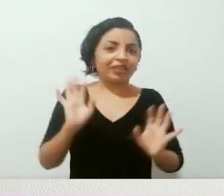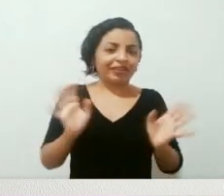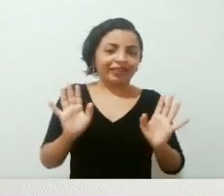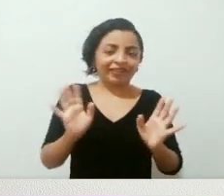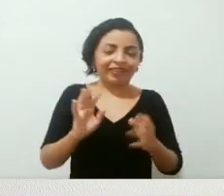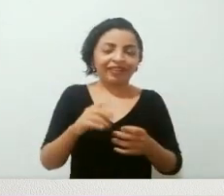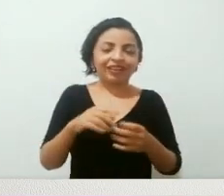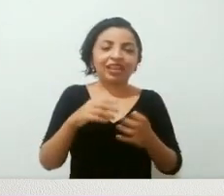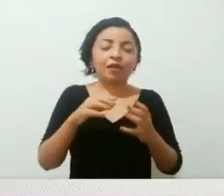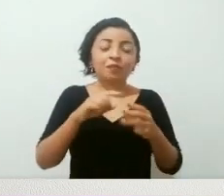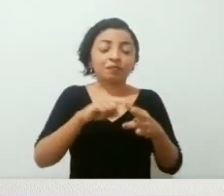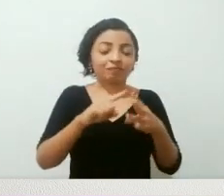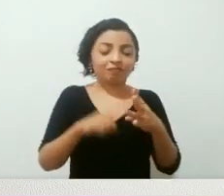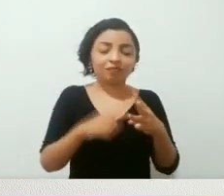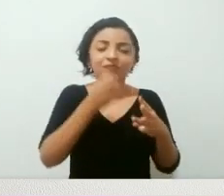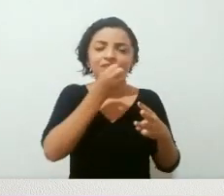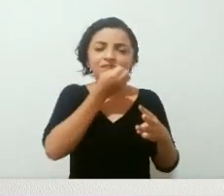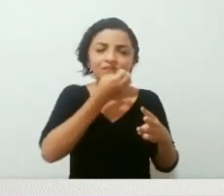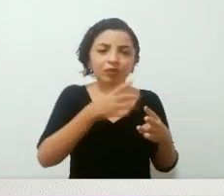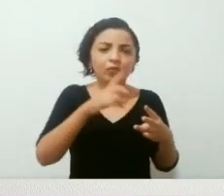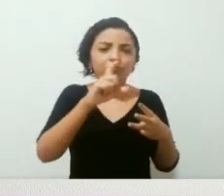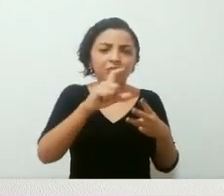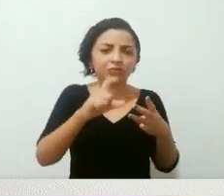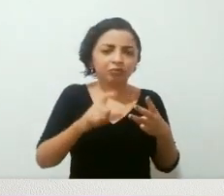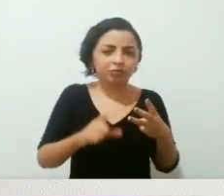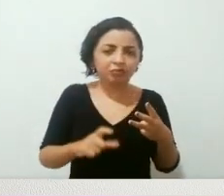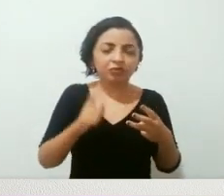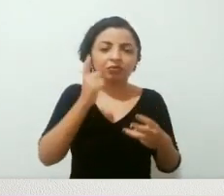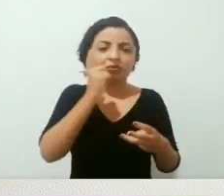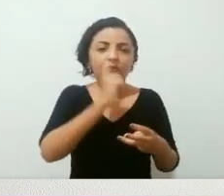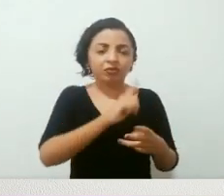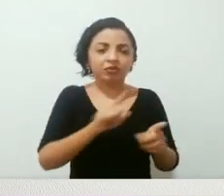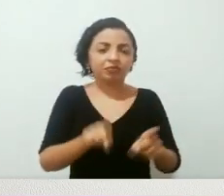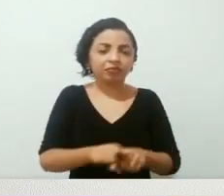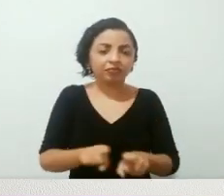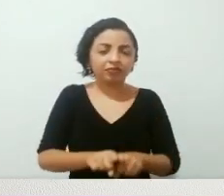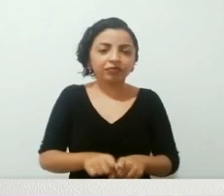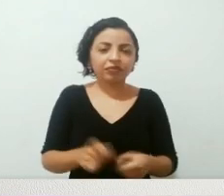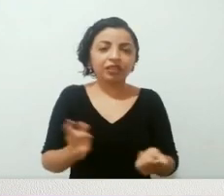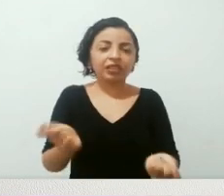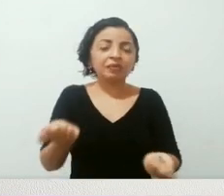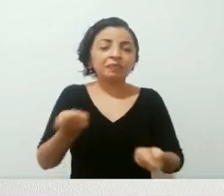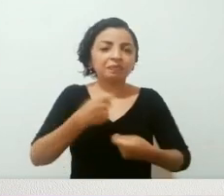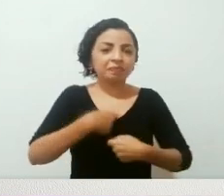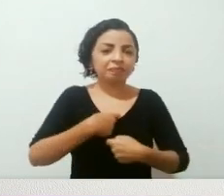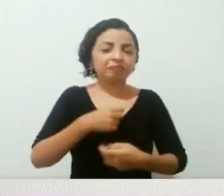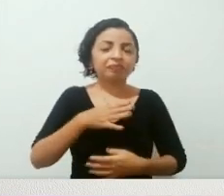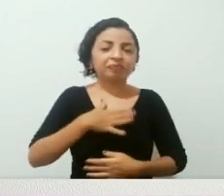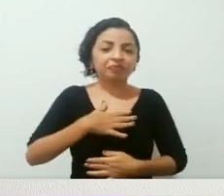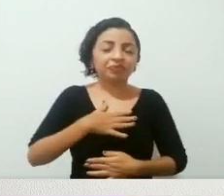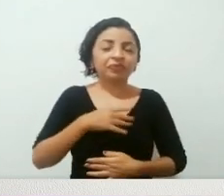desafio ótimo ler esses livros, por conta disso também, mas, tem me trazido,